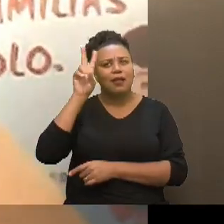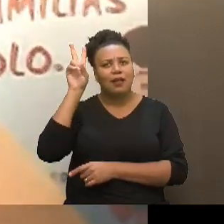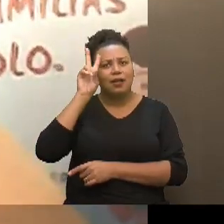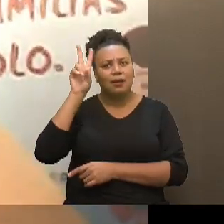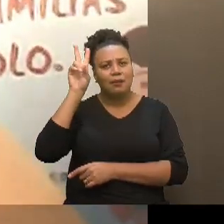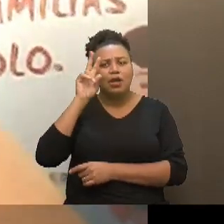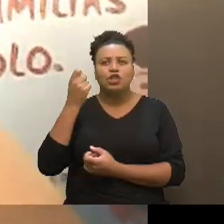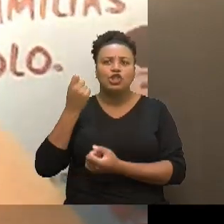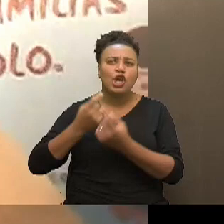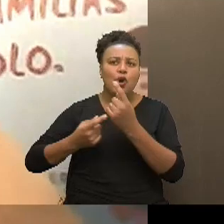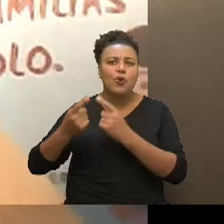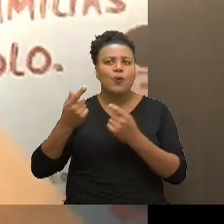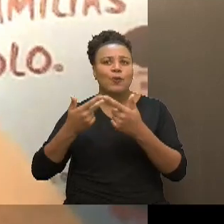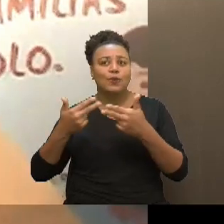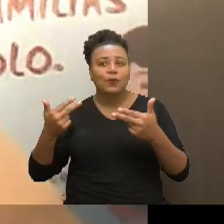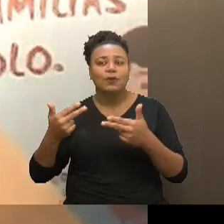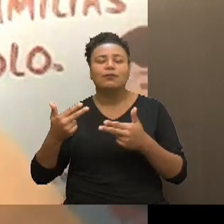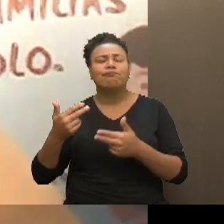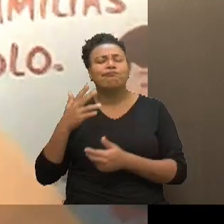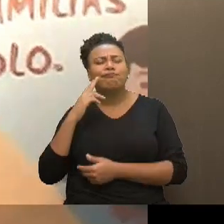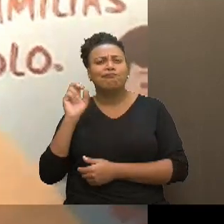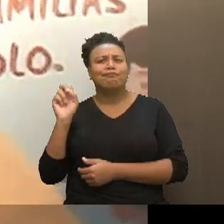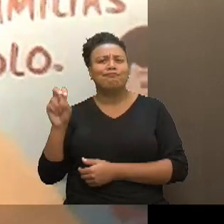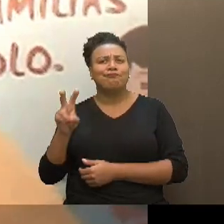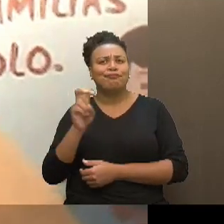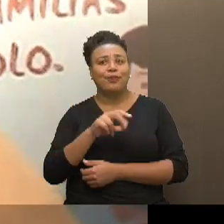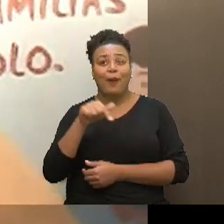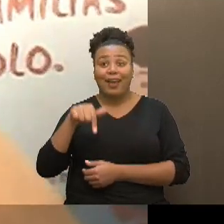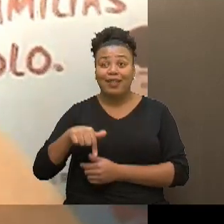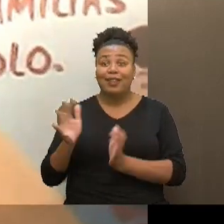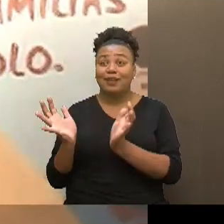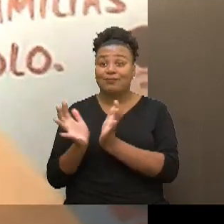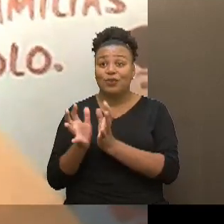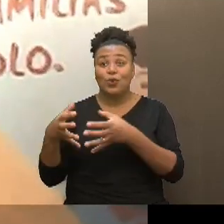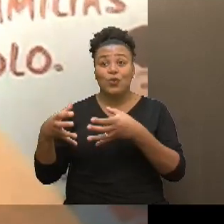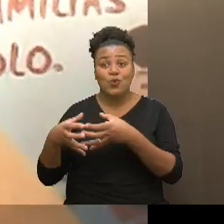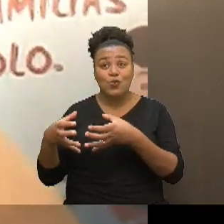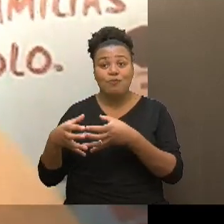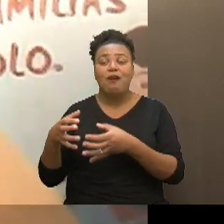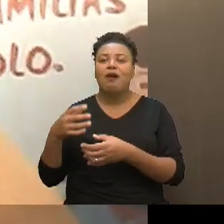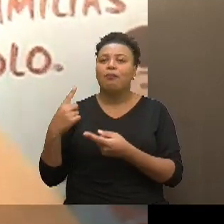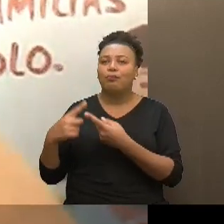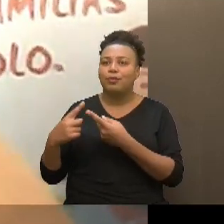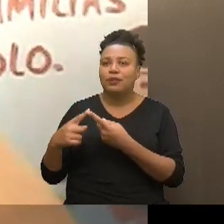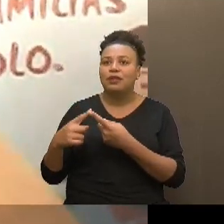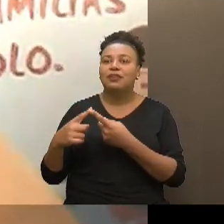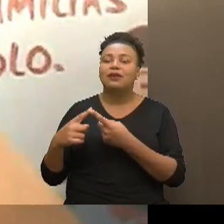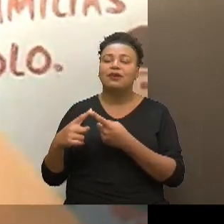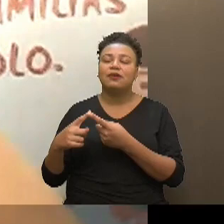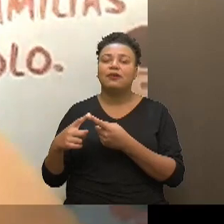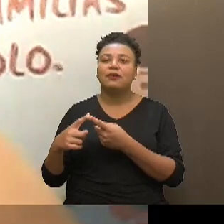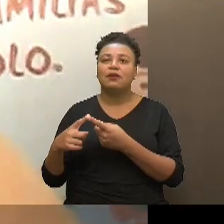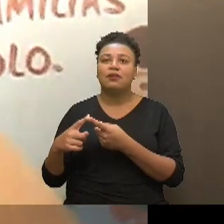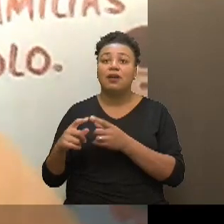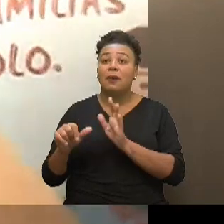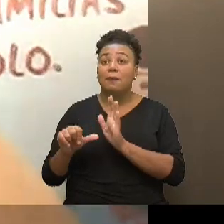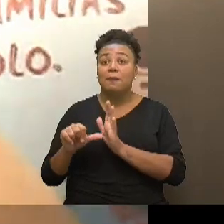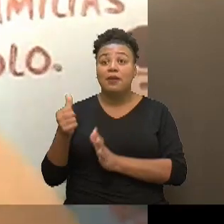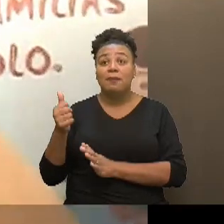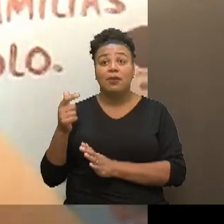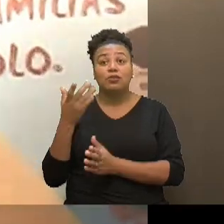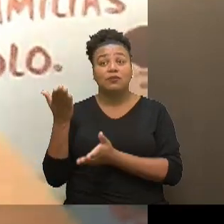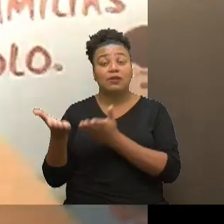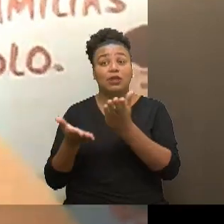algumas coisas né que a gente viu muito assim no coletivo porque primeiramente a gente estava